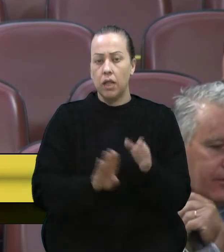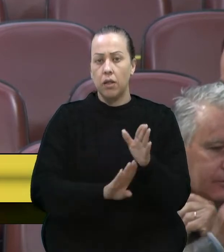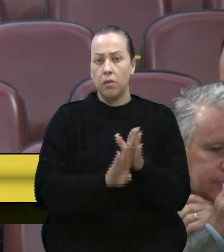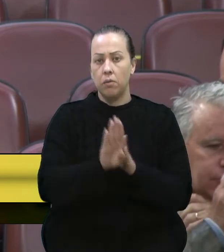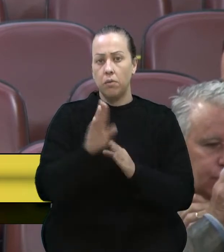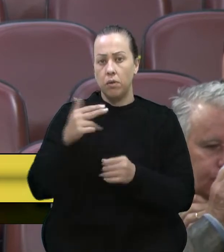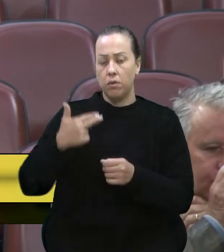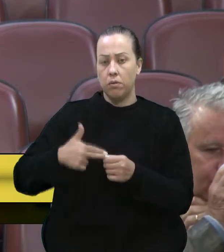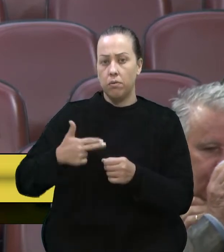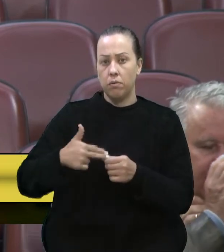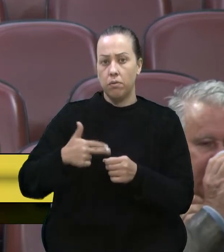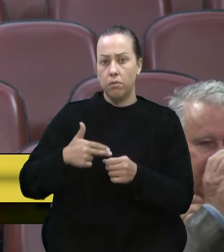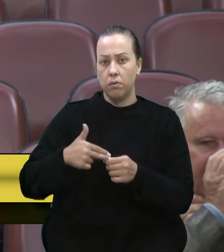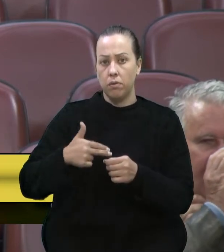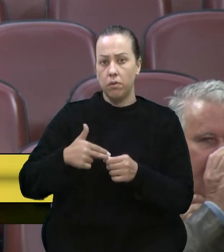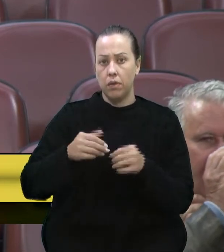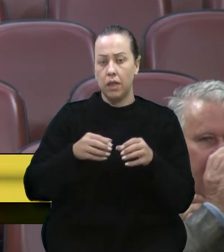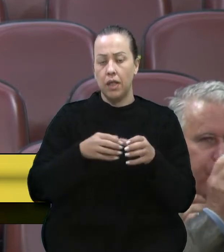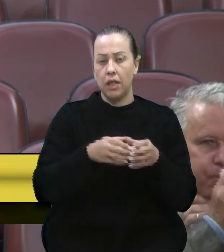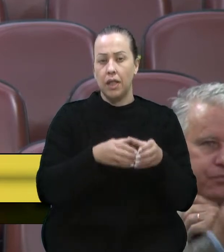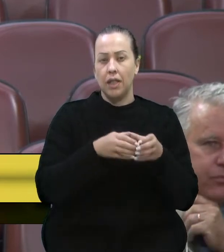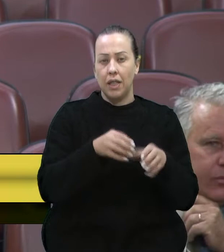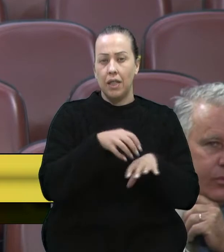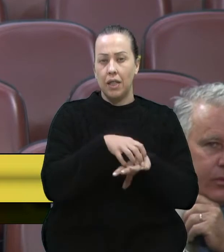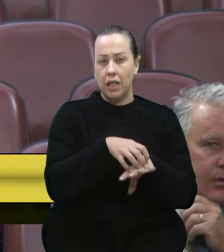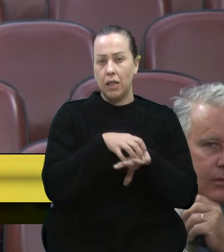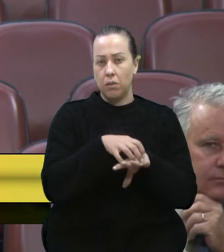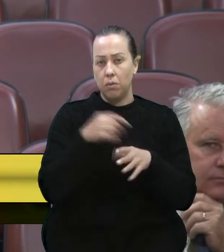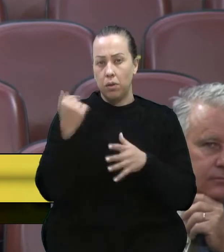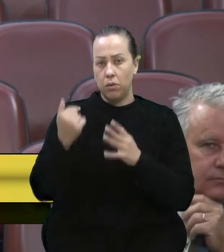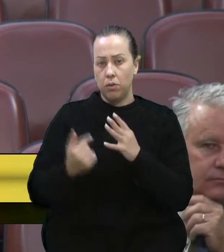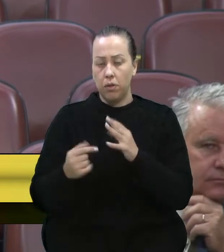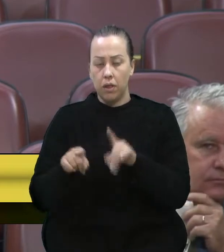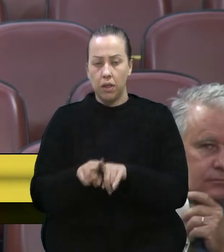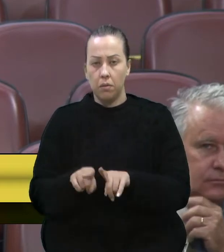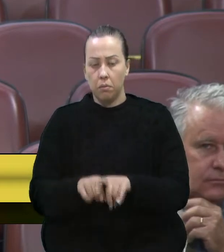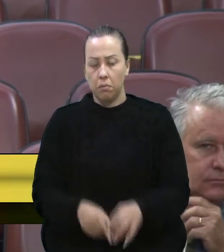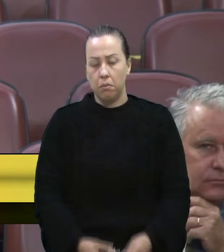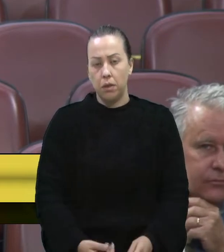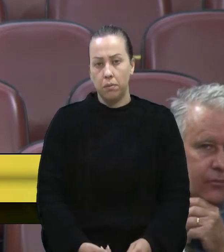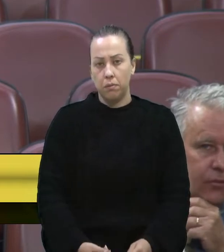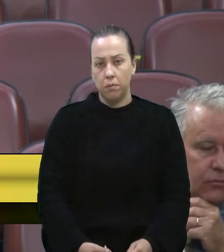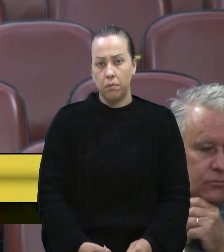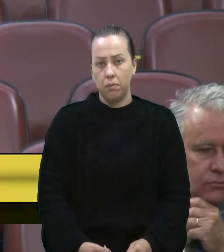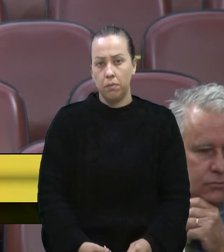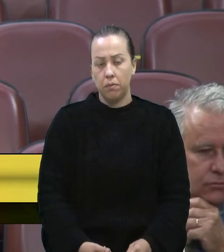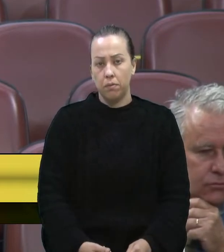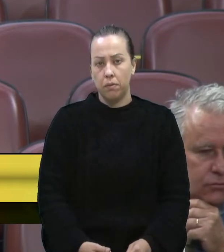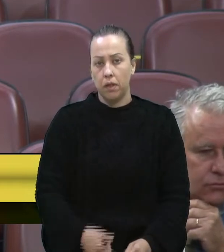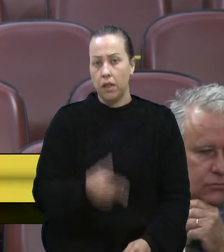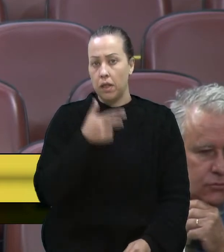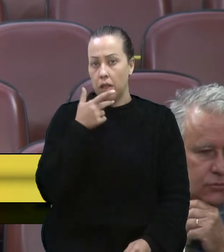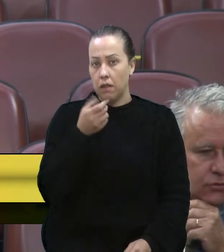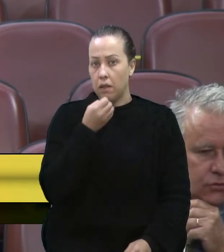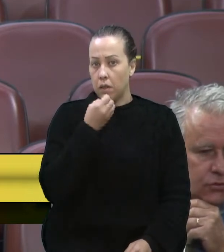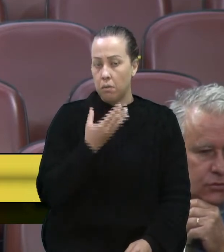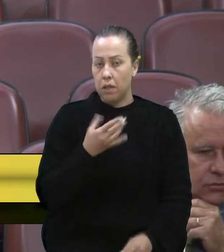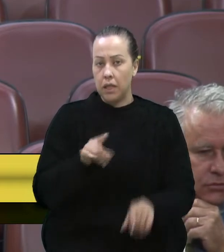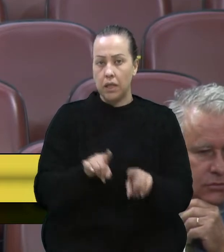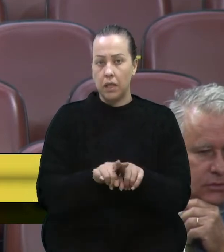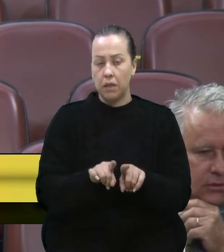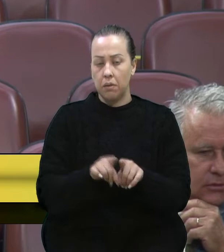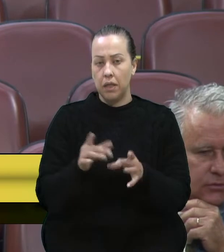combustíveis, por custo de transporte, etc. E foi dito muito bem aqui, especialmente